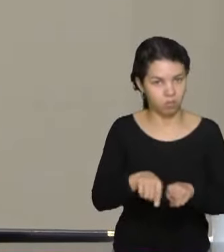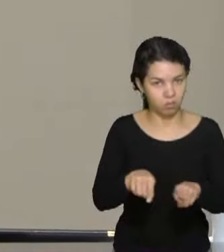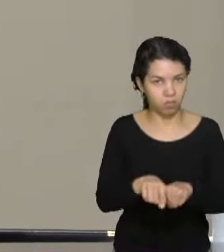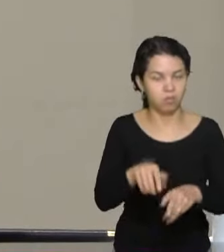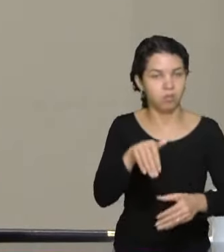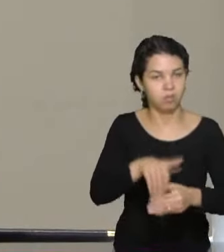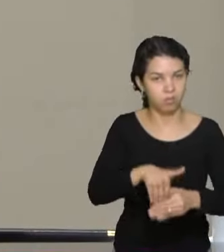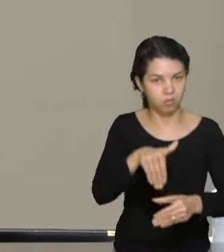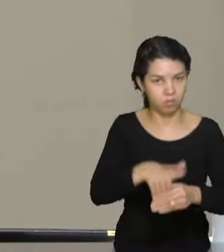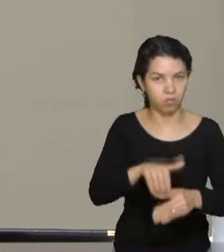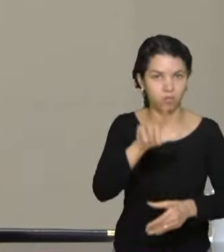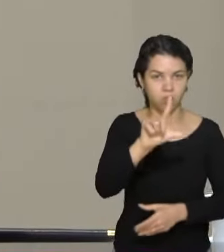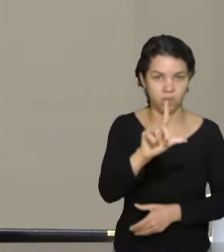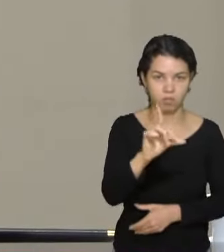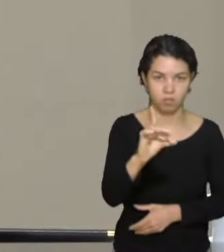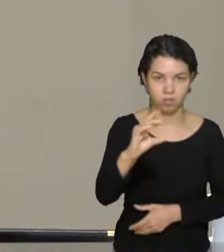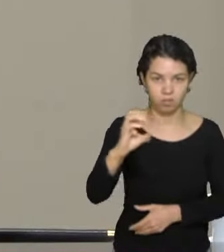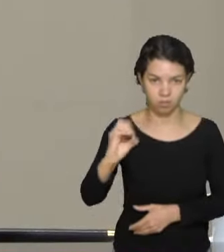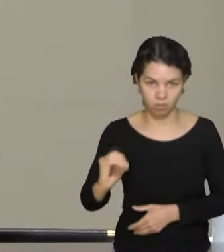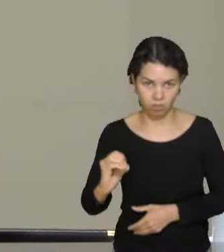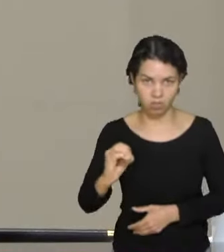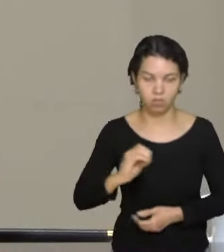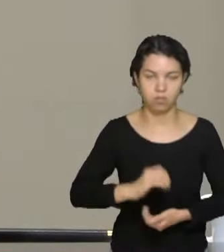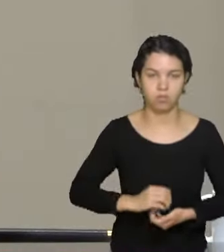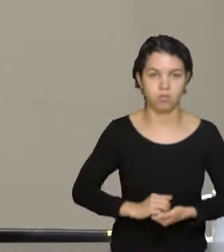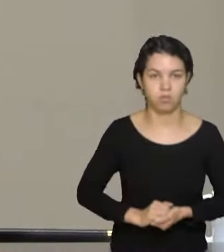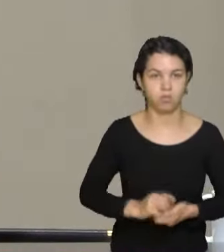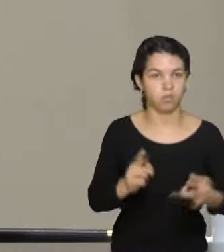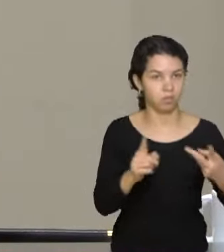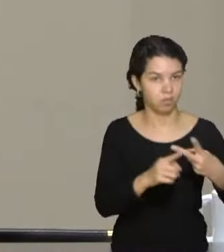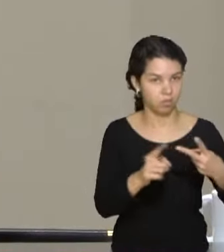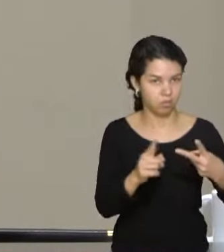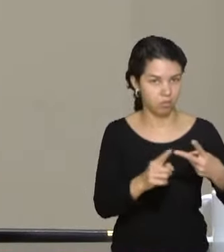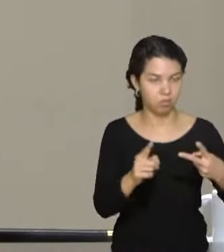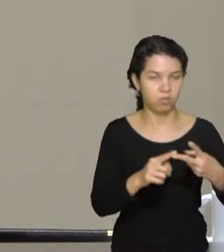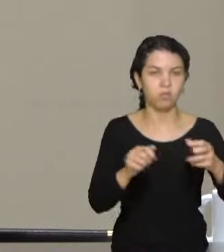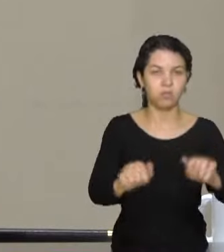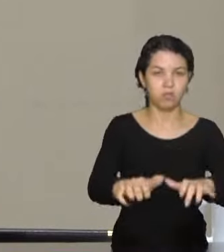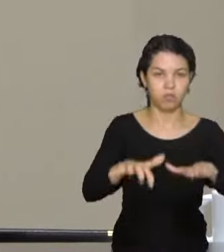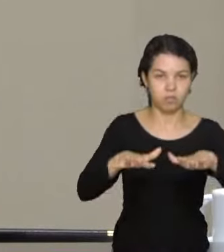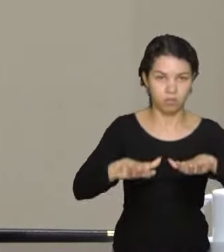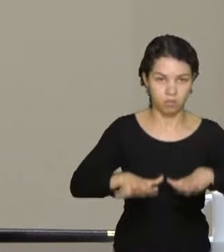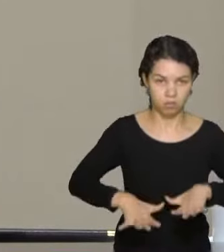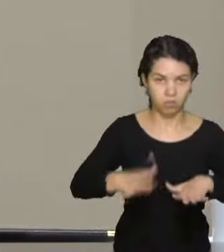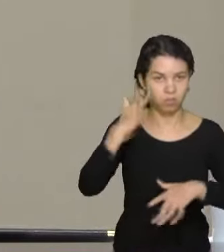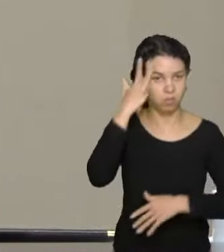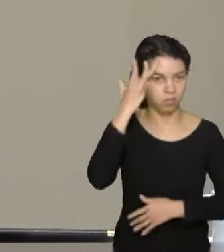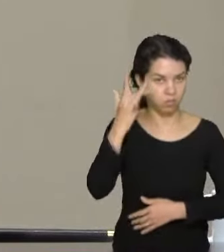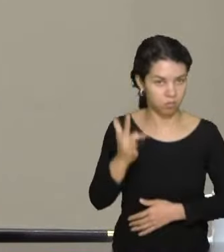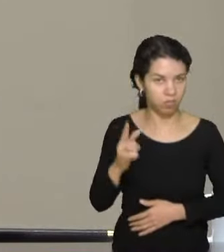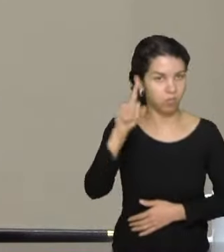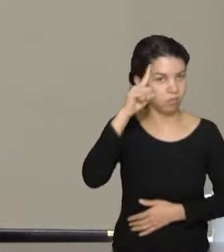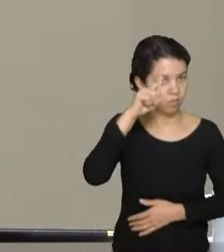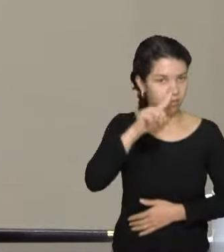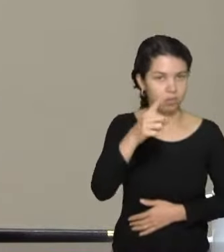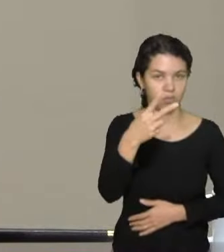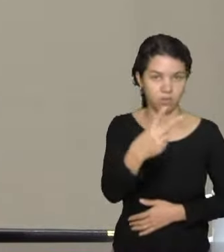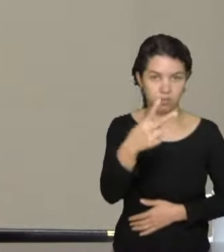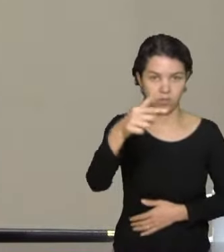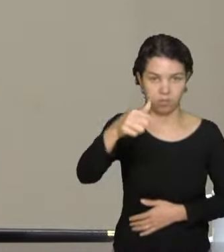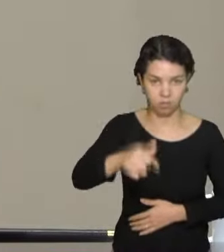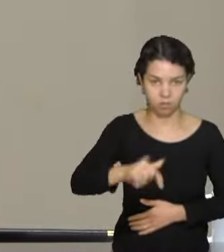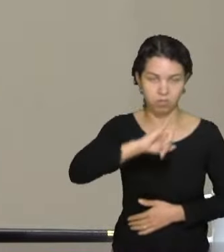LDO. Segundo, na sessão ordinária de amanhã, dia 27 de julho, será